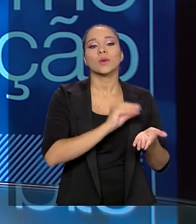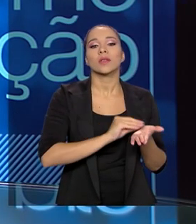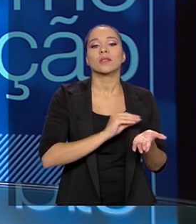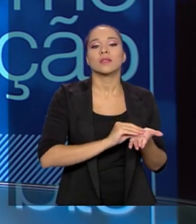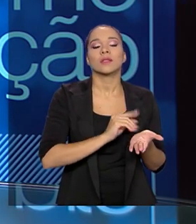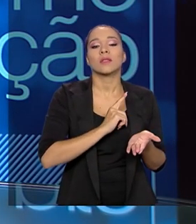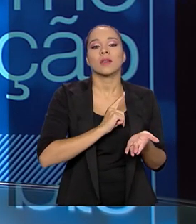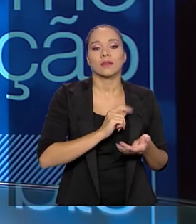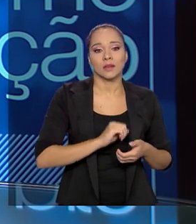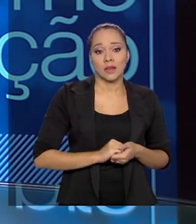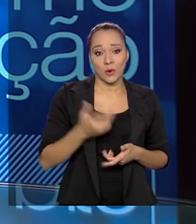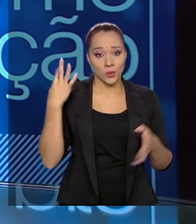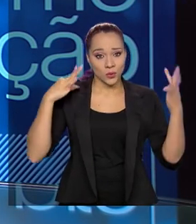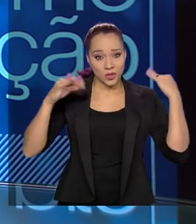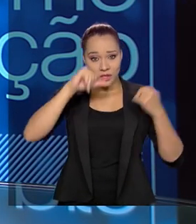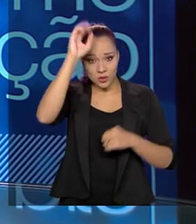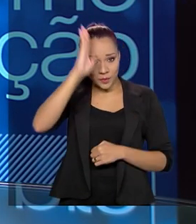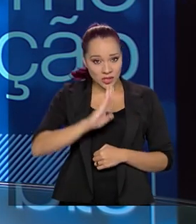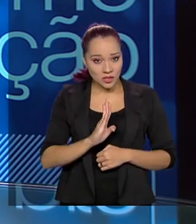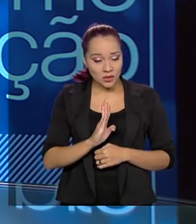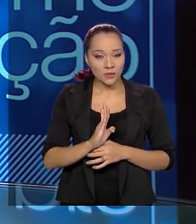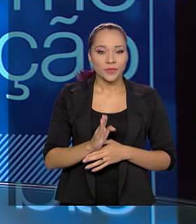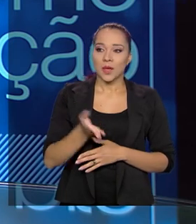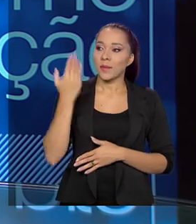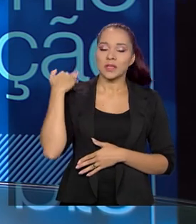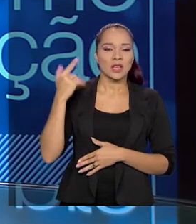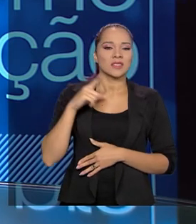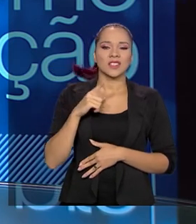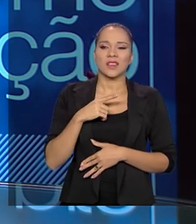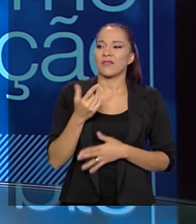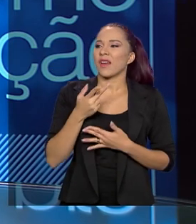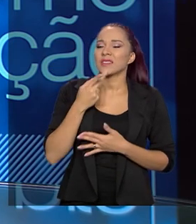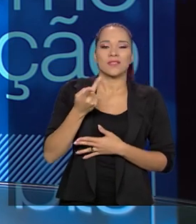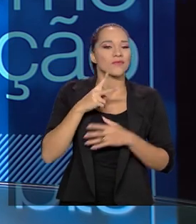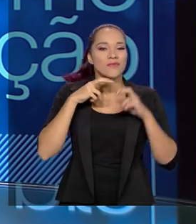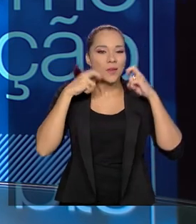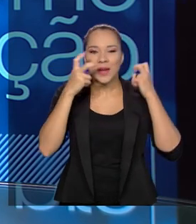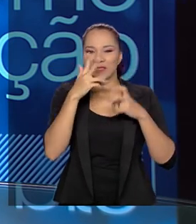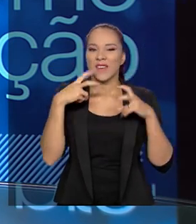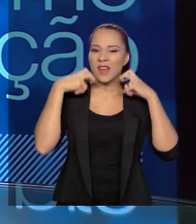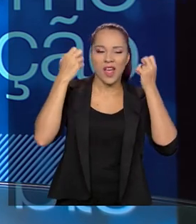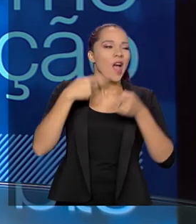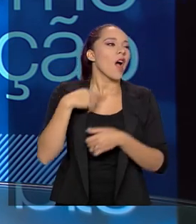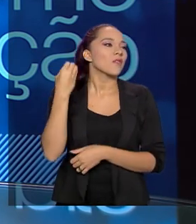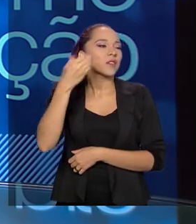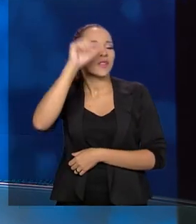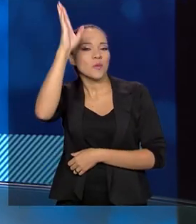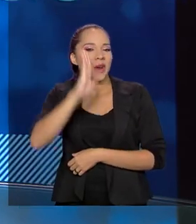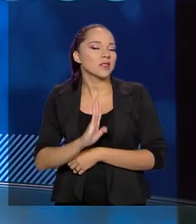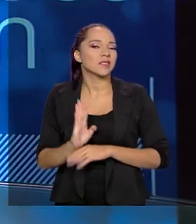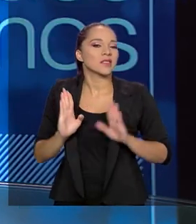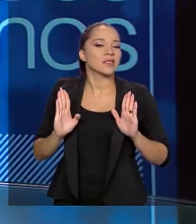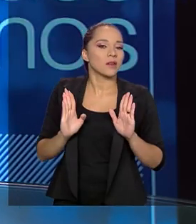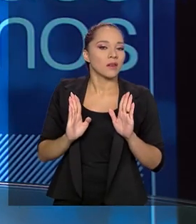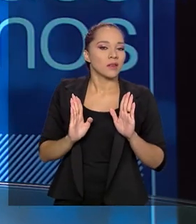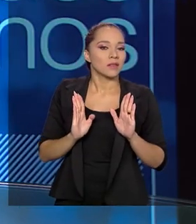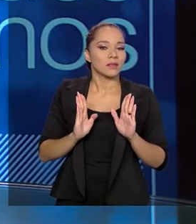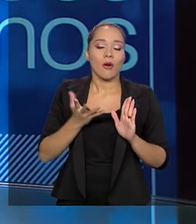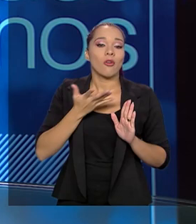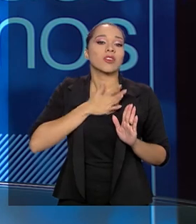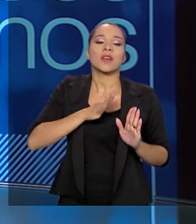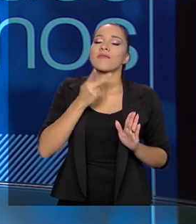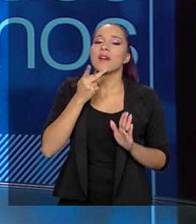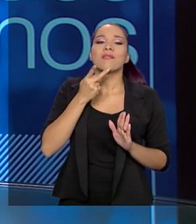realidade de que o turista brasileiro, que antes tinha até pudor, para não dizer vergonha, dizer, eu viajei no Brasil mesmo. Eu fazia questão de dizer,